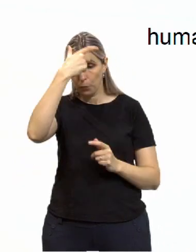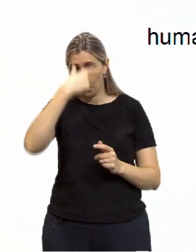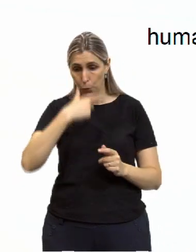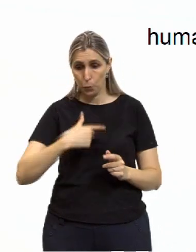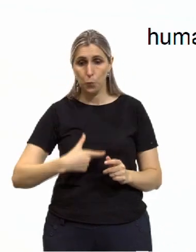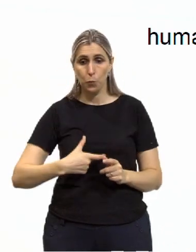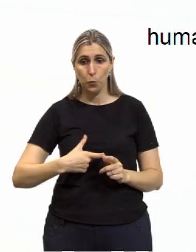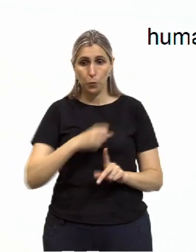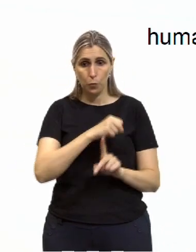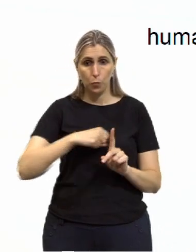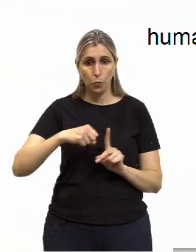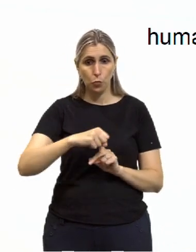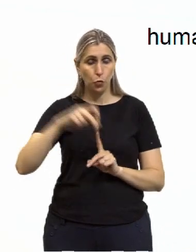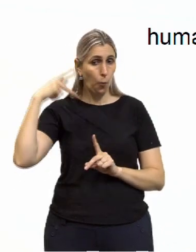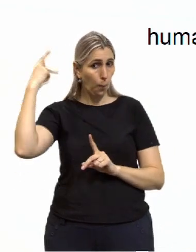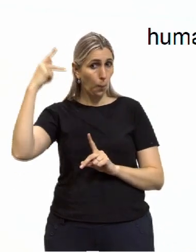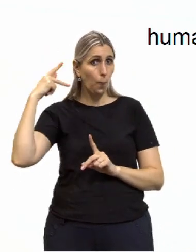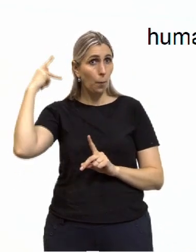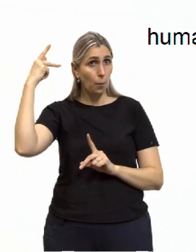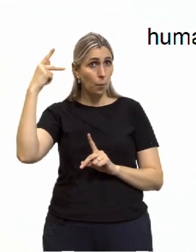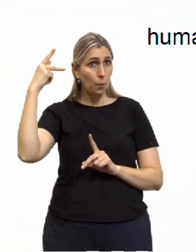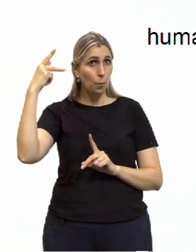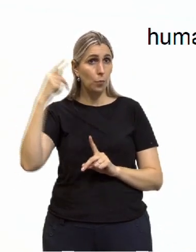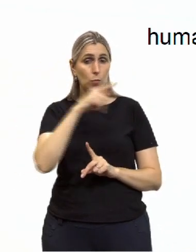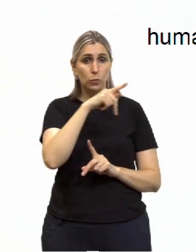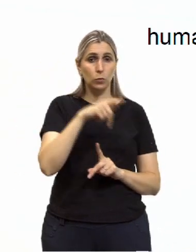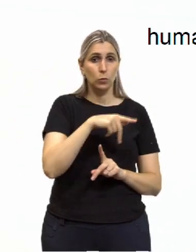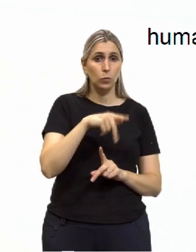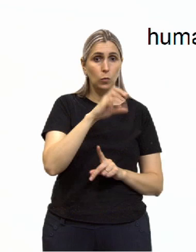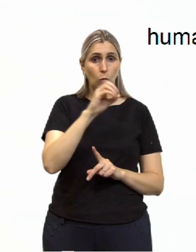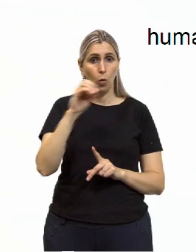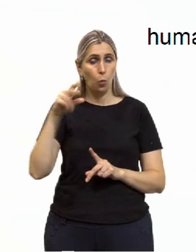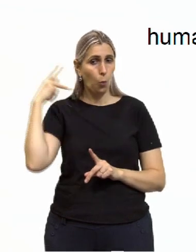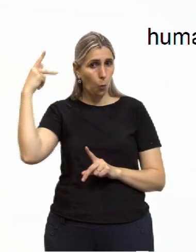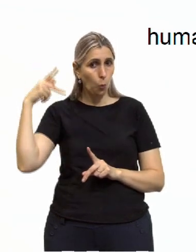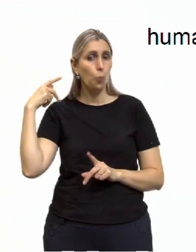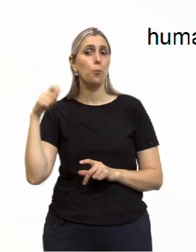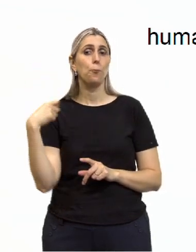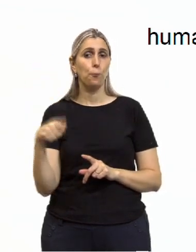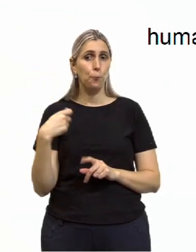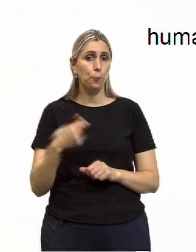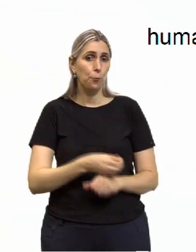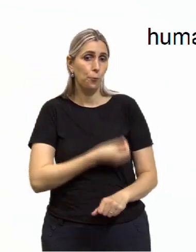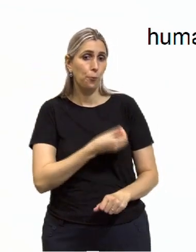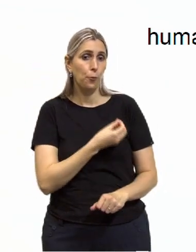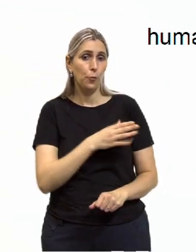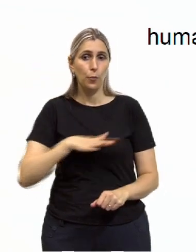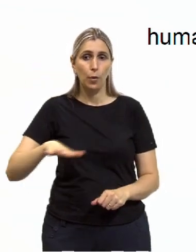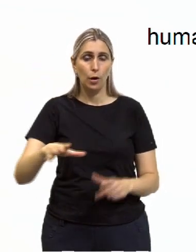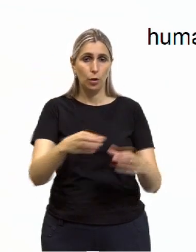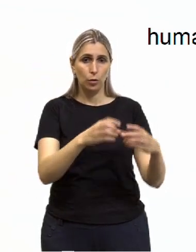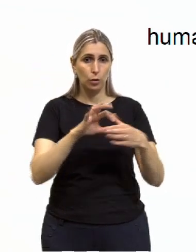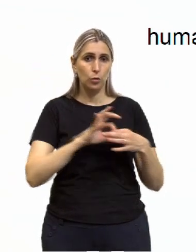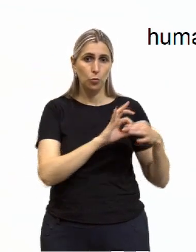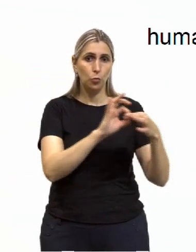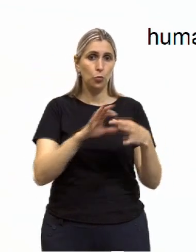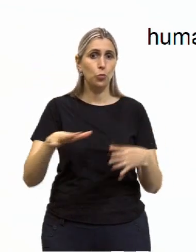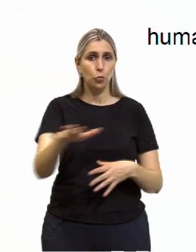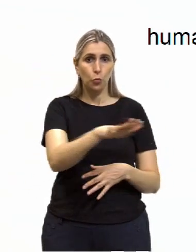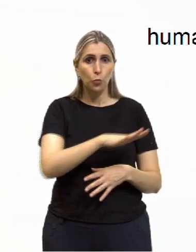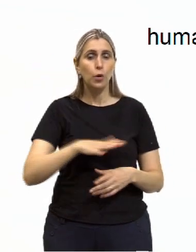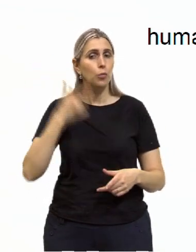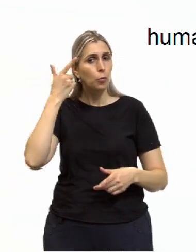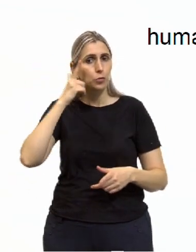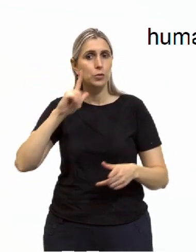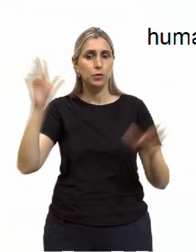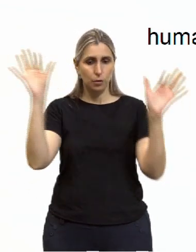sociopolítico, lembra? Um zool politicão, necessitaria da vida em comum para alcançar a felicidade